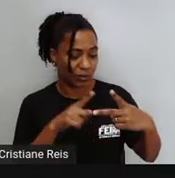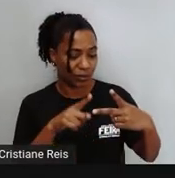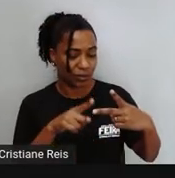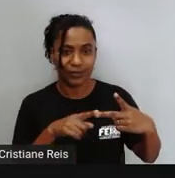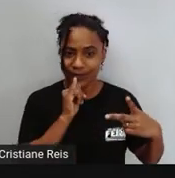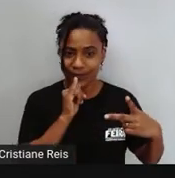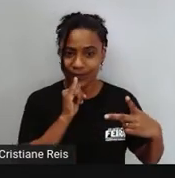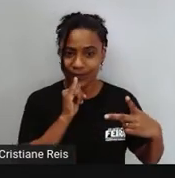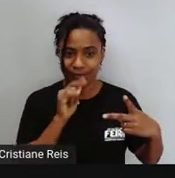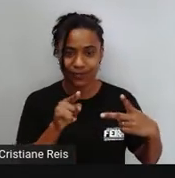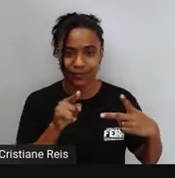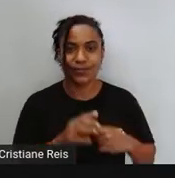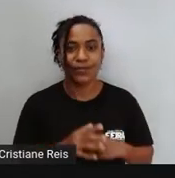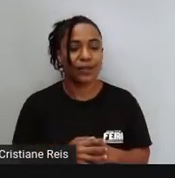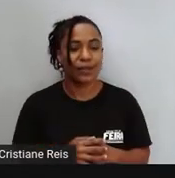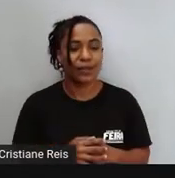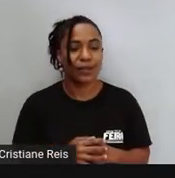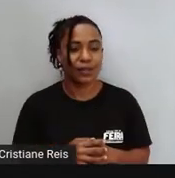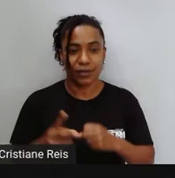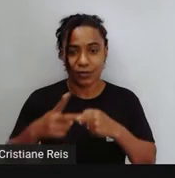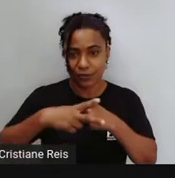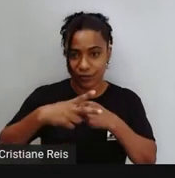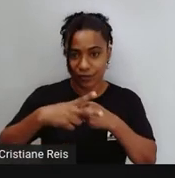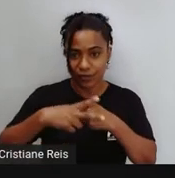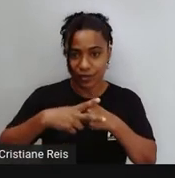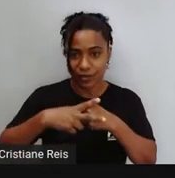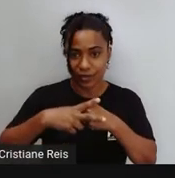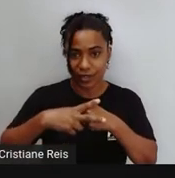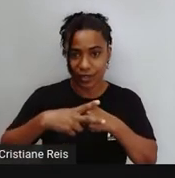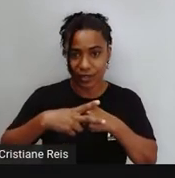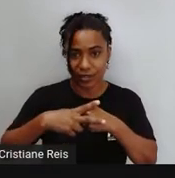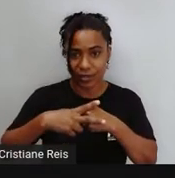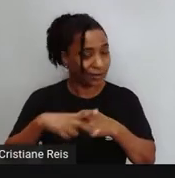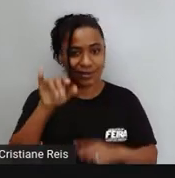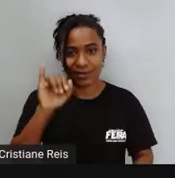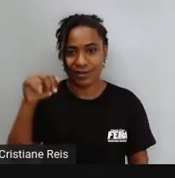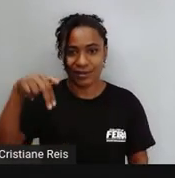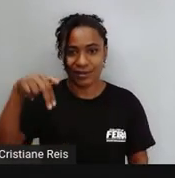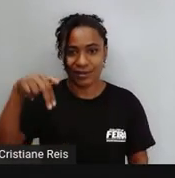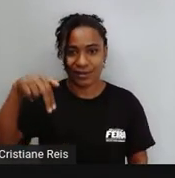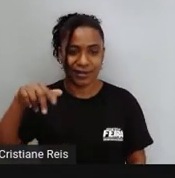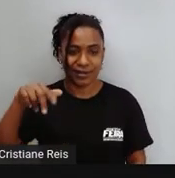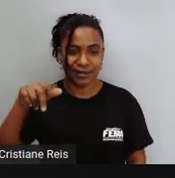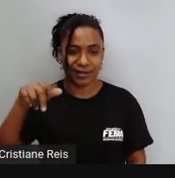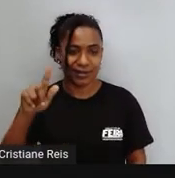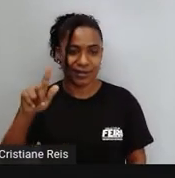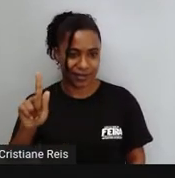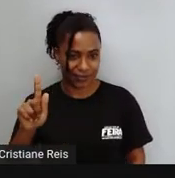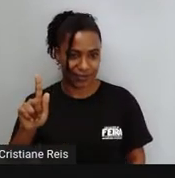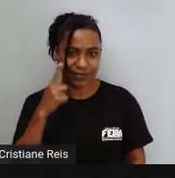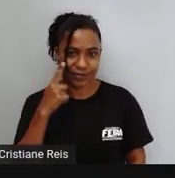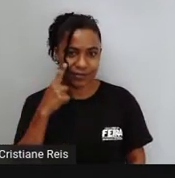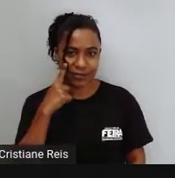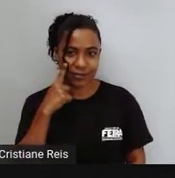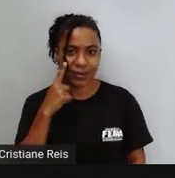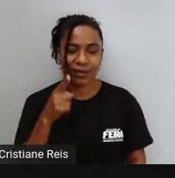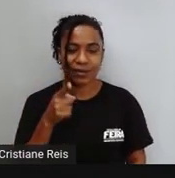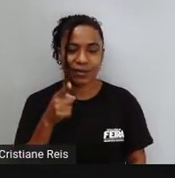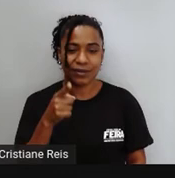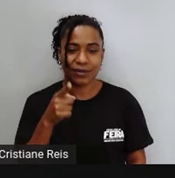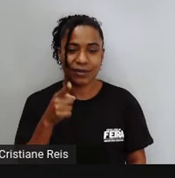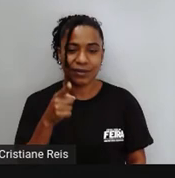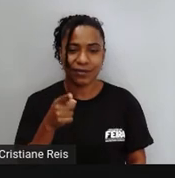De um verbo que termina com ing Mas neste caso O going to